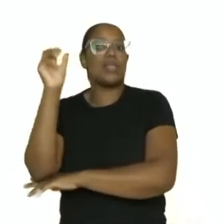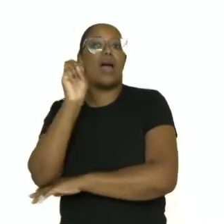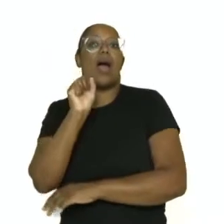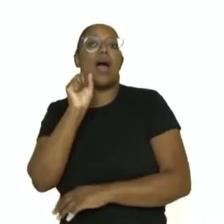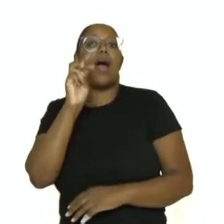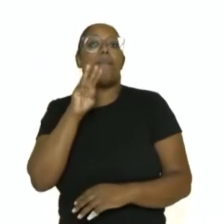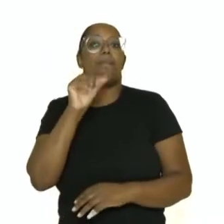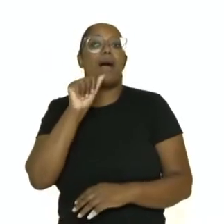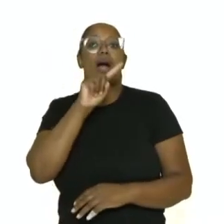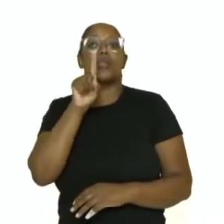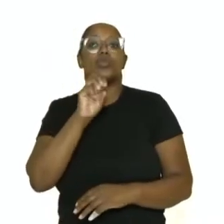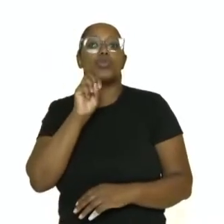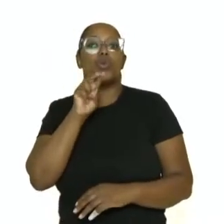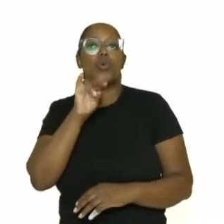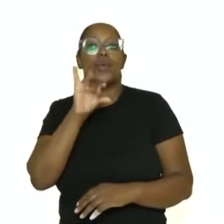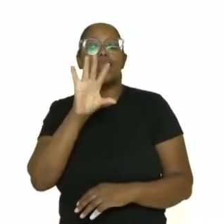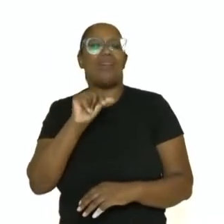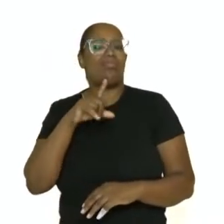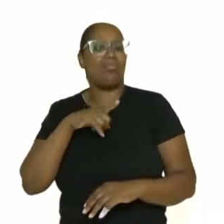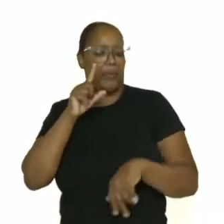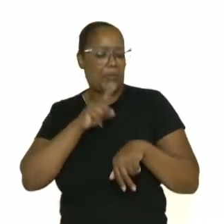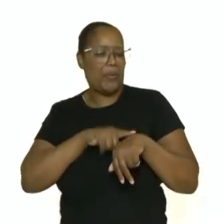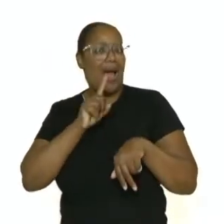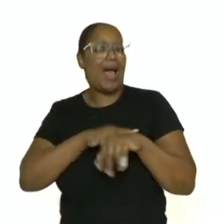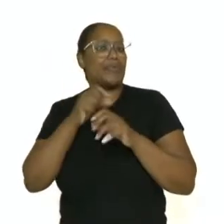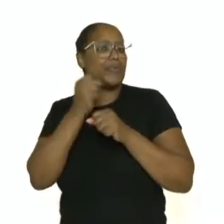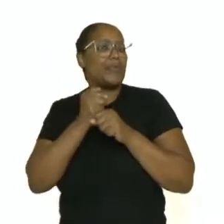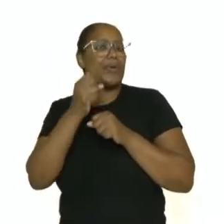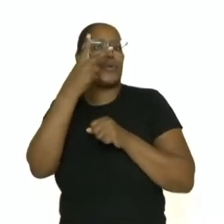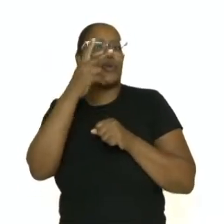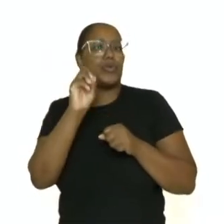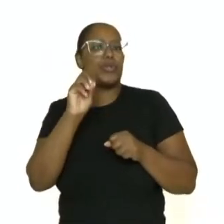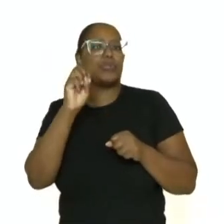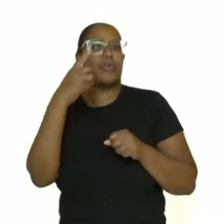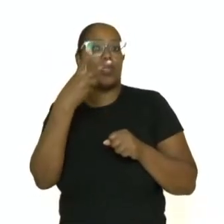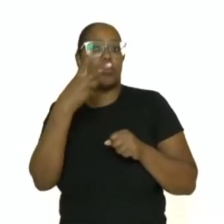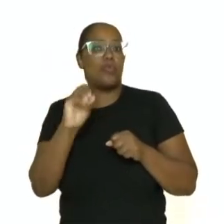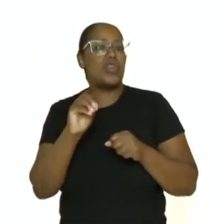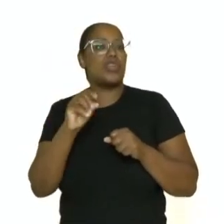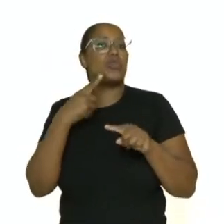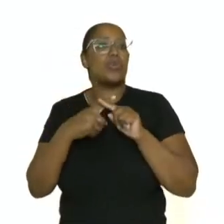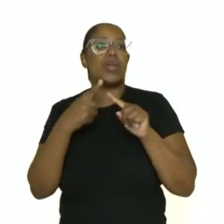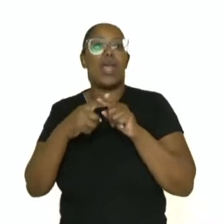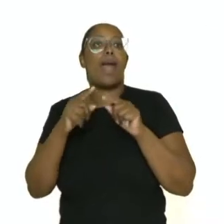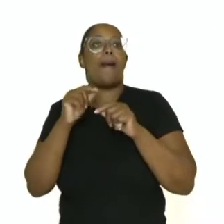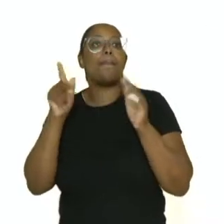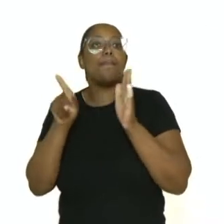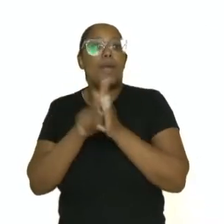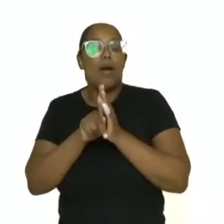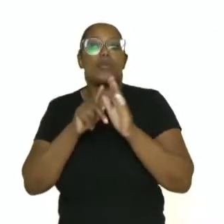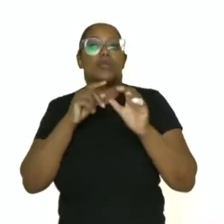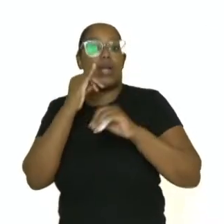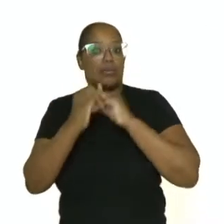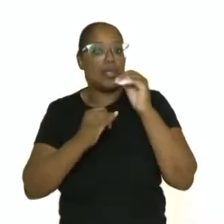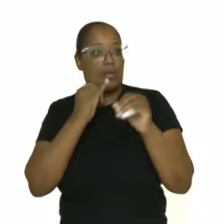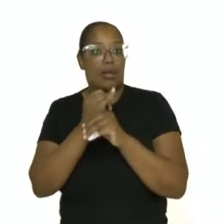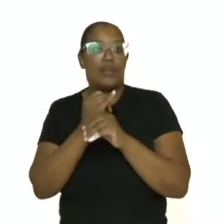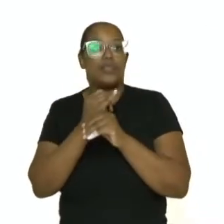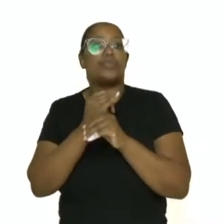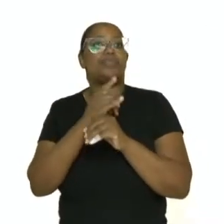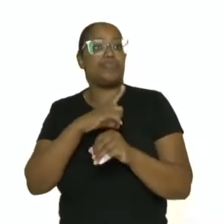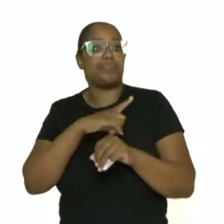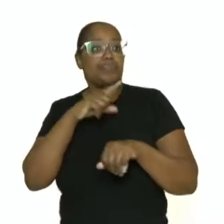2020 e tem horário também por fazer parte de um site. Então, sempre quando é publicado na internet,